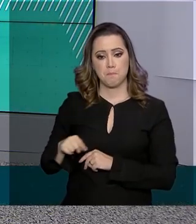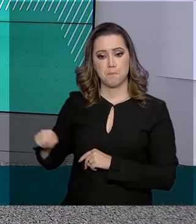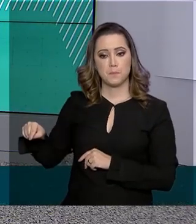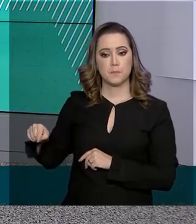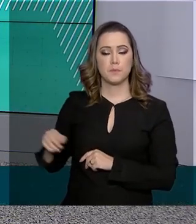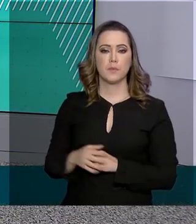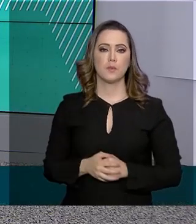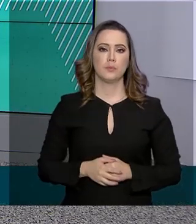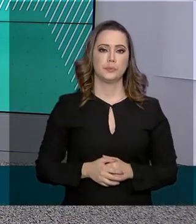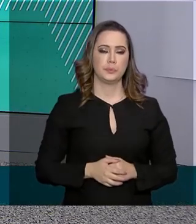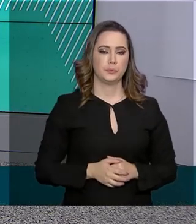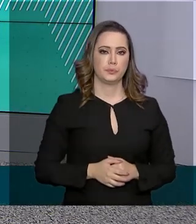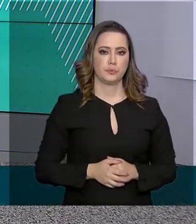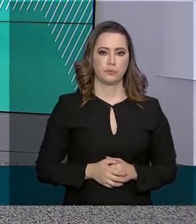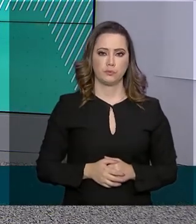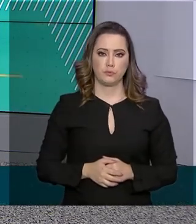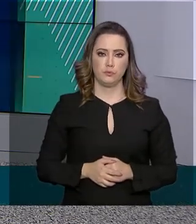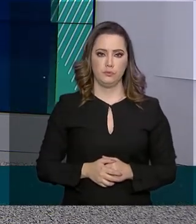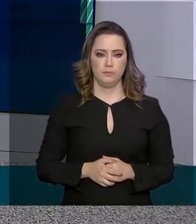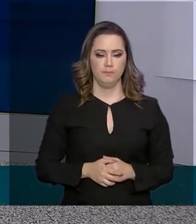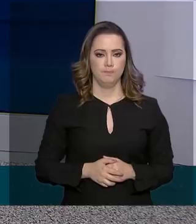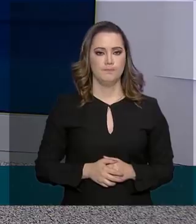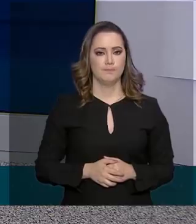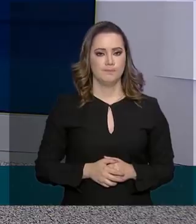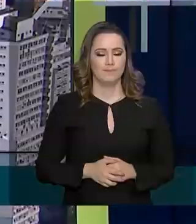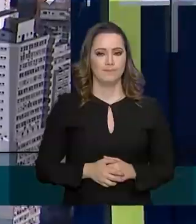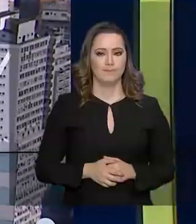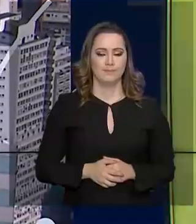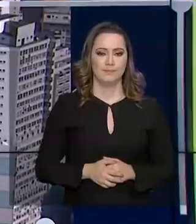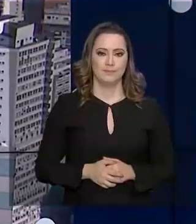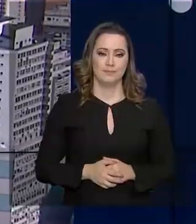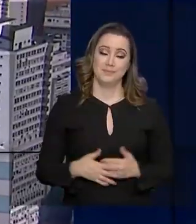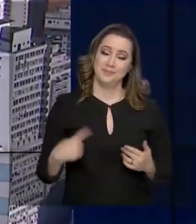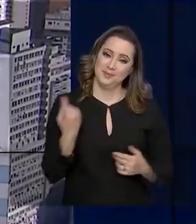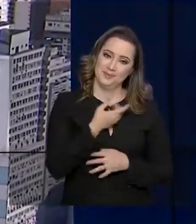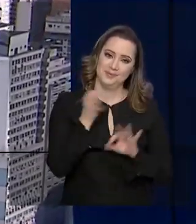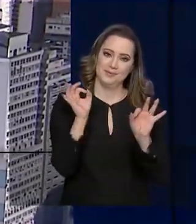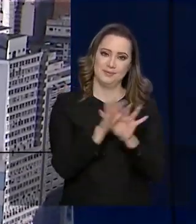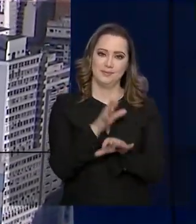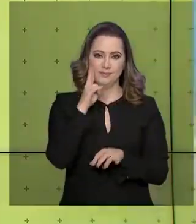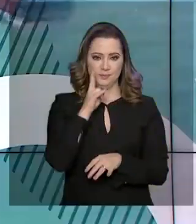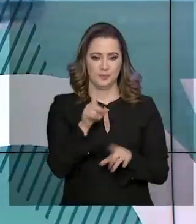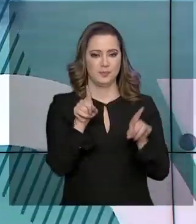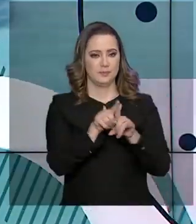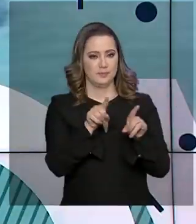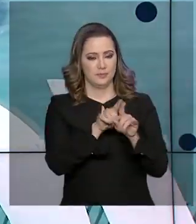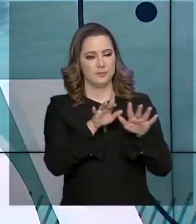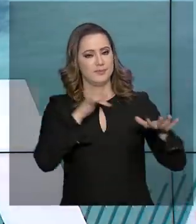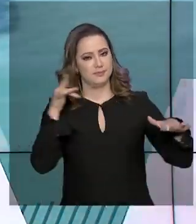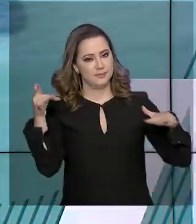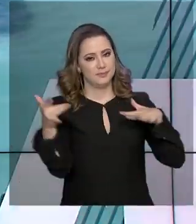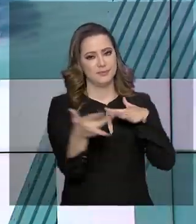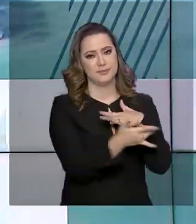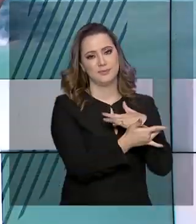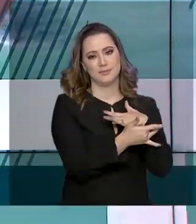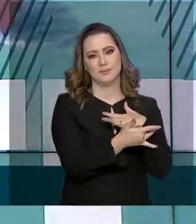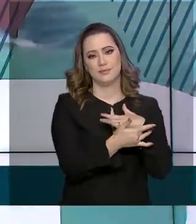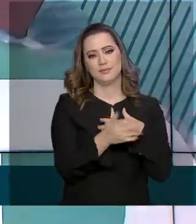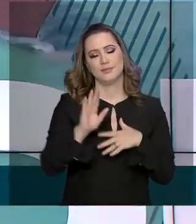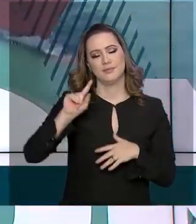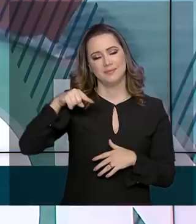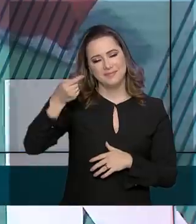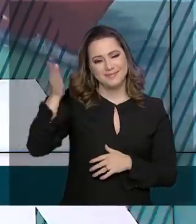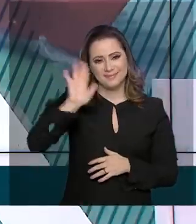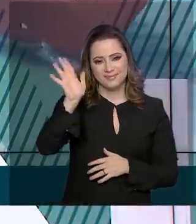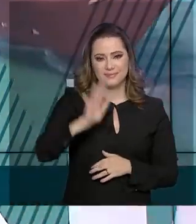0800 200 8484. O governo agora fica por aqui. Continue nos acompanhando também pelas redes